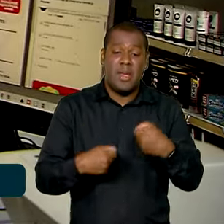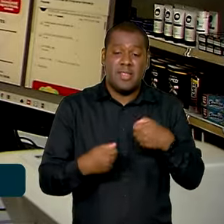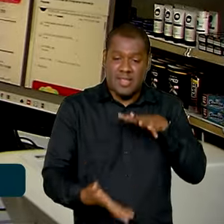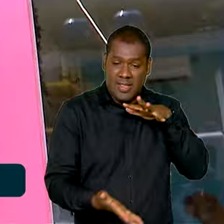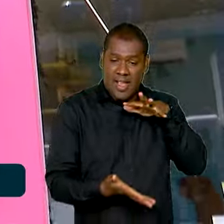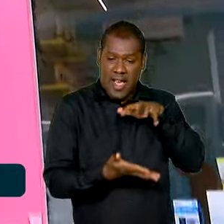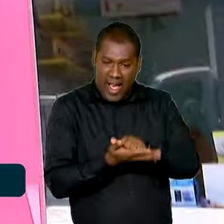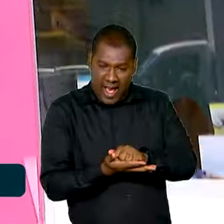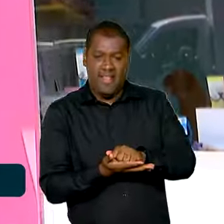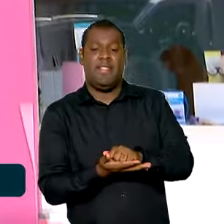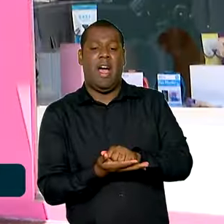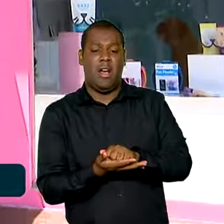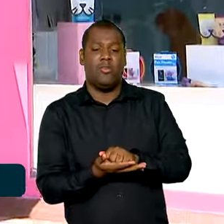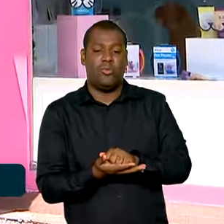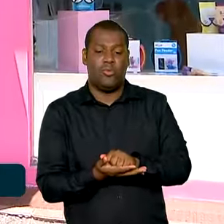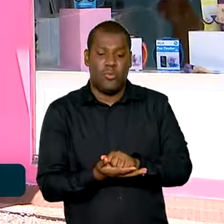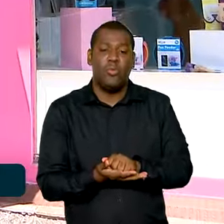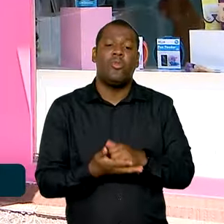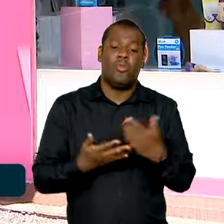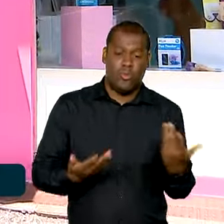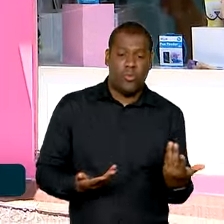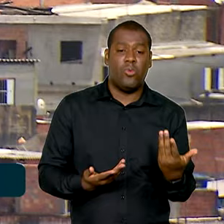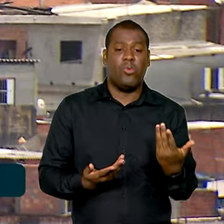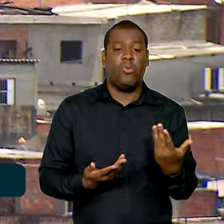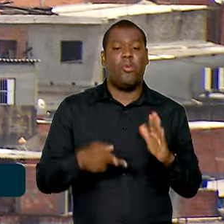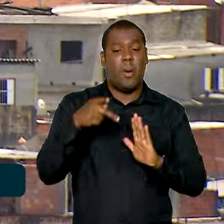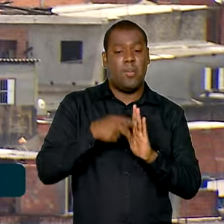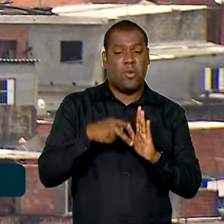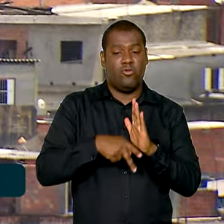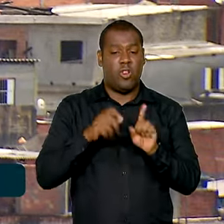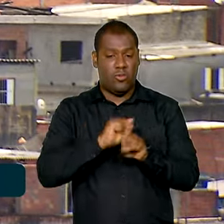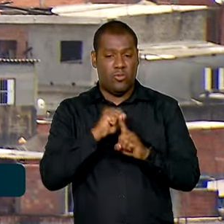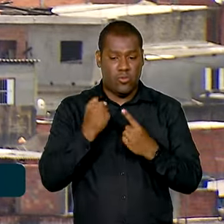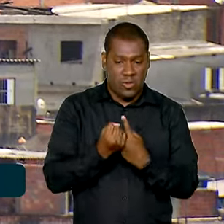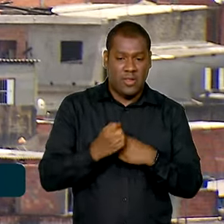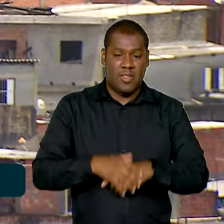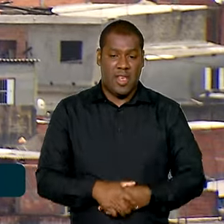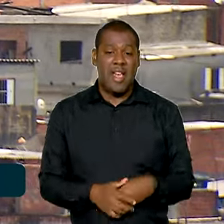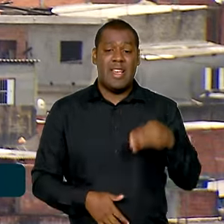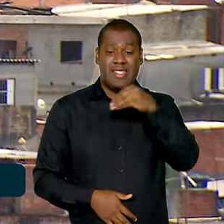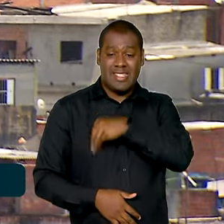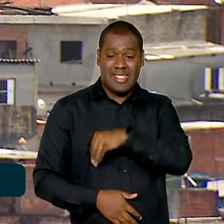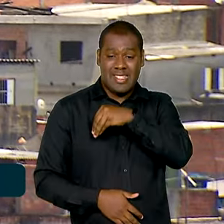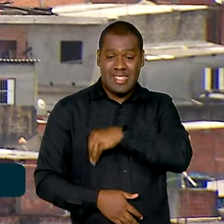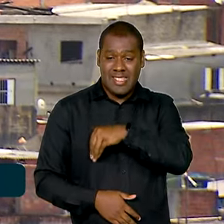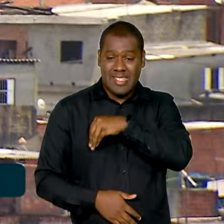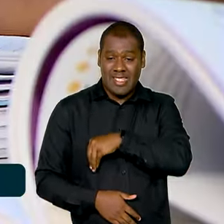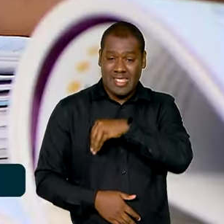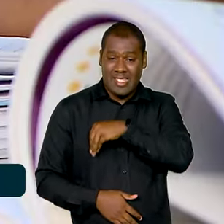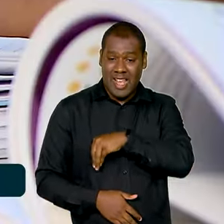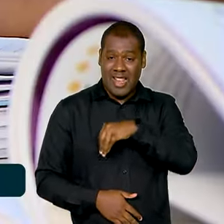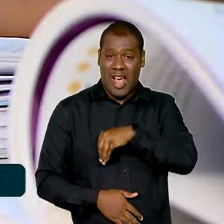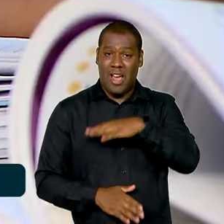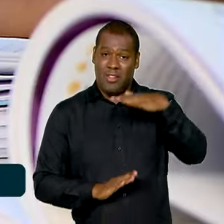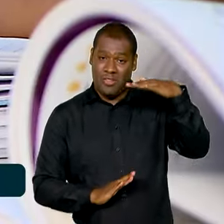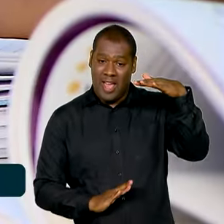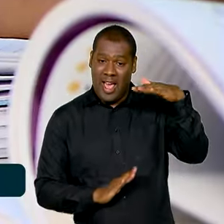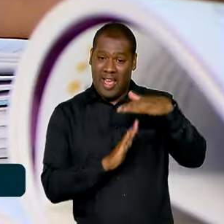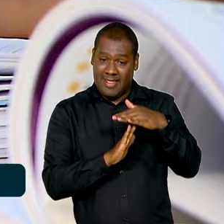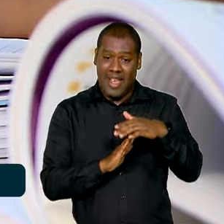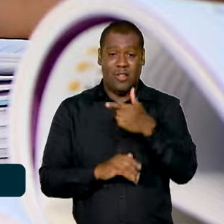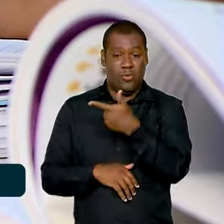Cadastro Único para Programas Sociais do Governo e ter renda de até 218 reais. Ou que seja